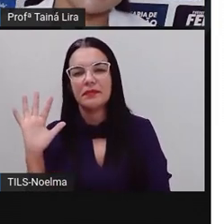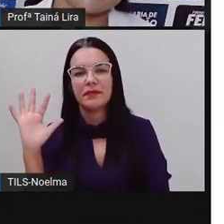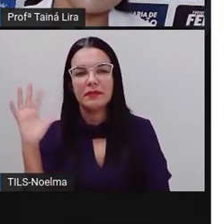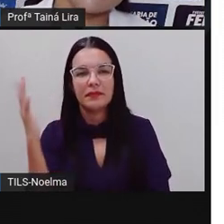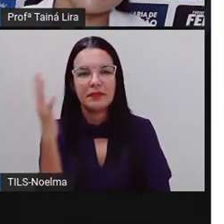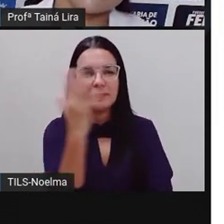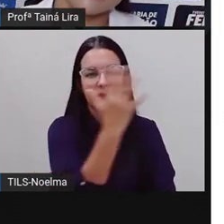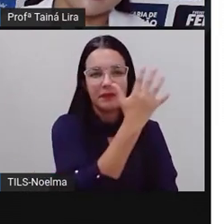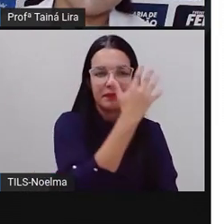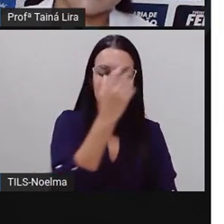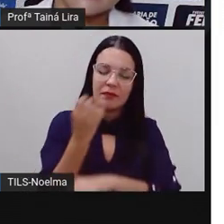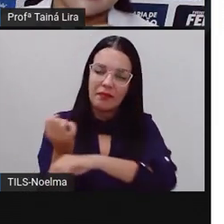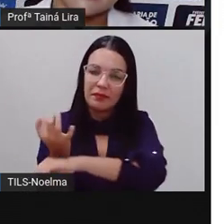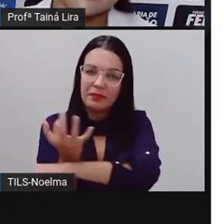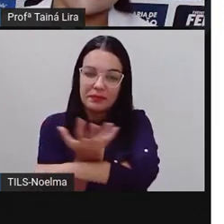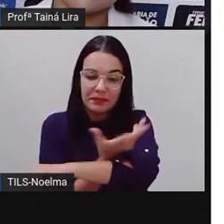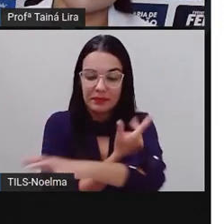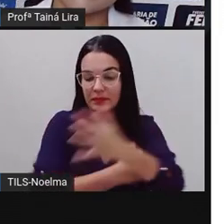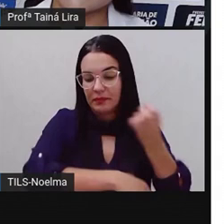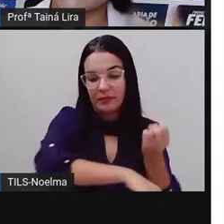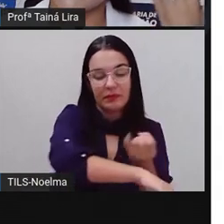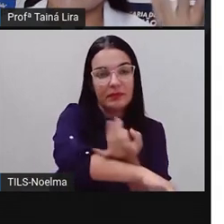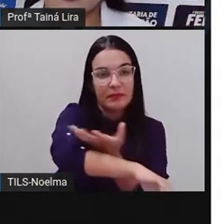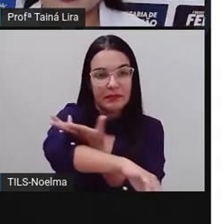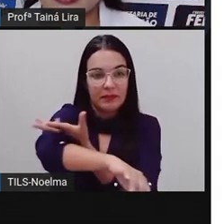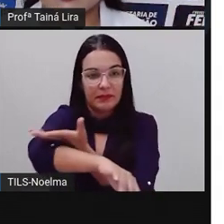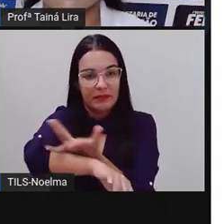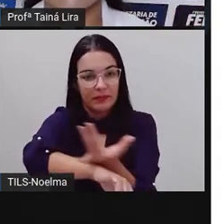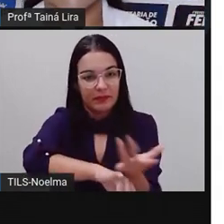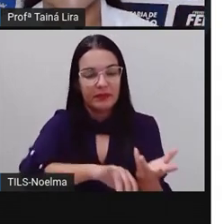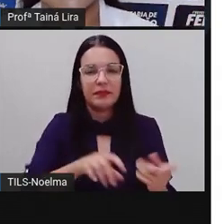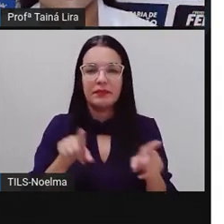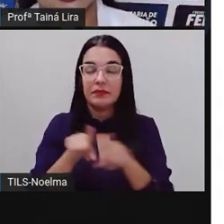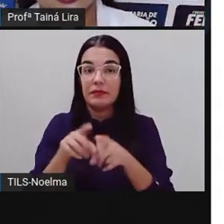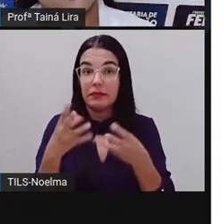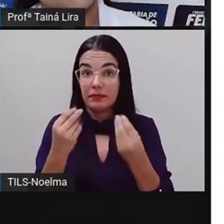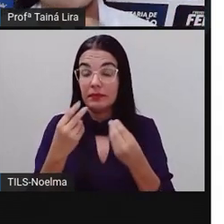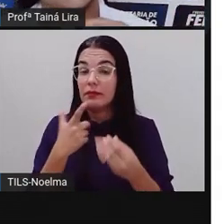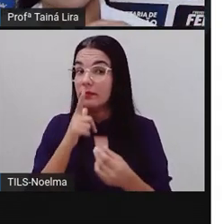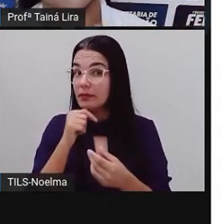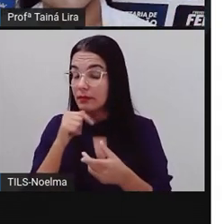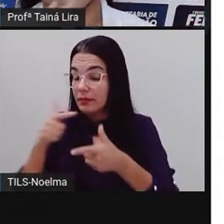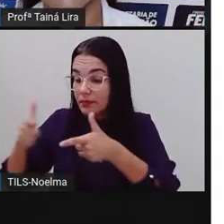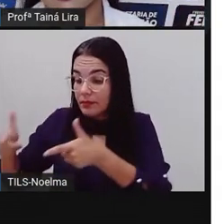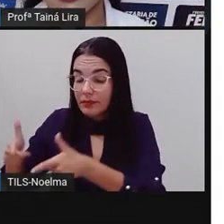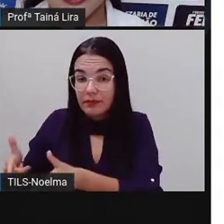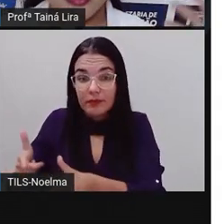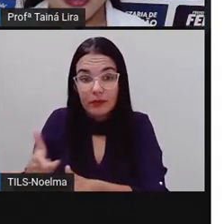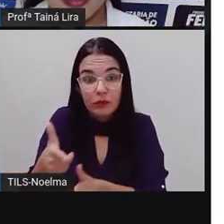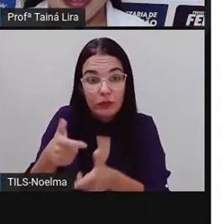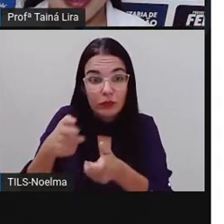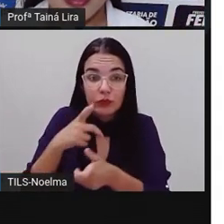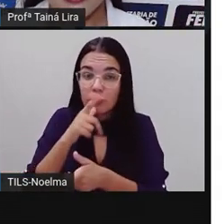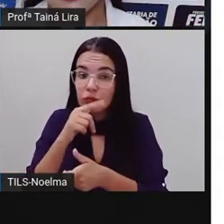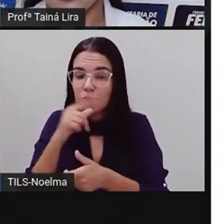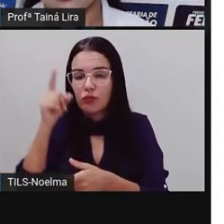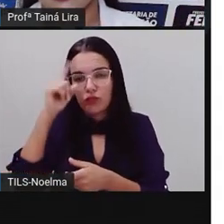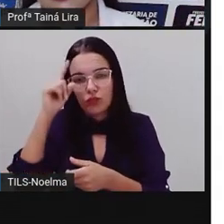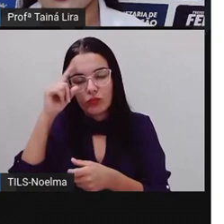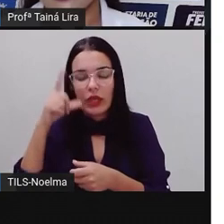plantas aí que precisam, né, de muita água, que precisa regar todo dia, tem planta que não precisa,